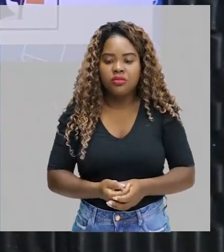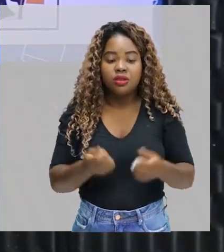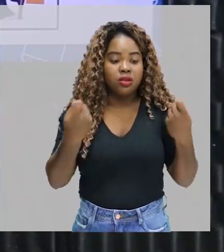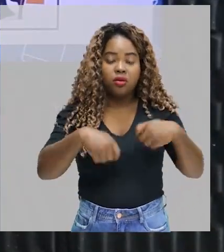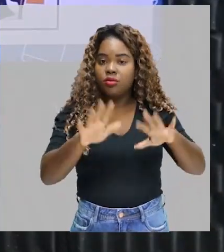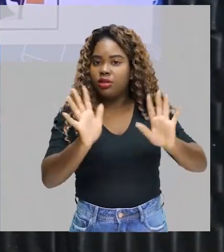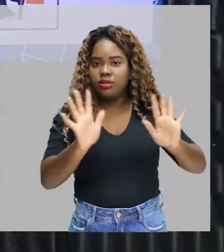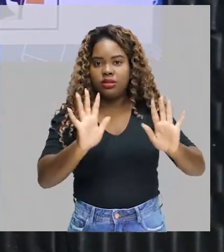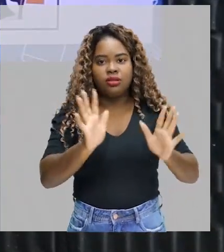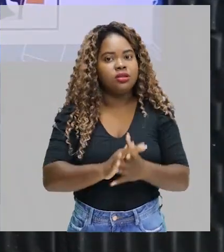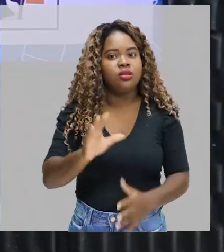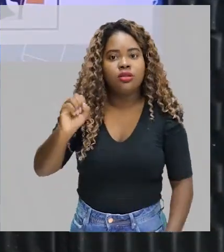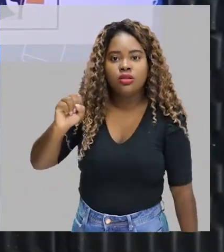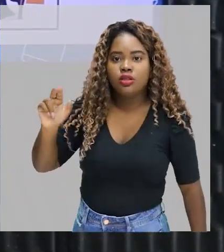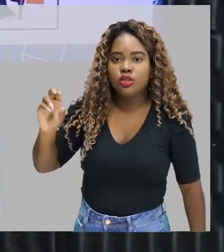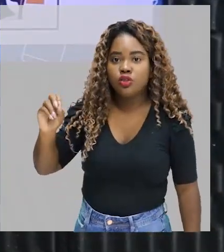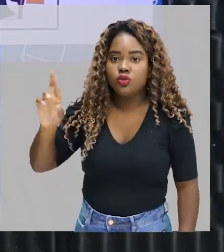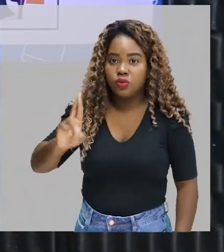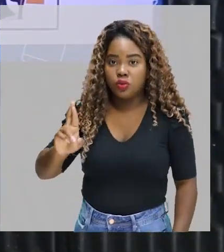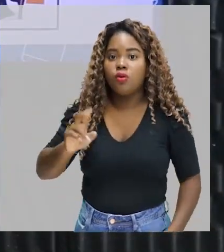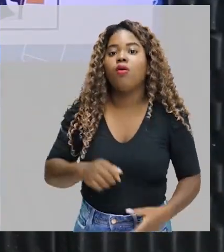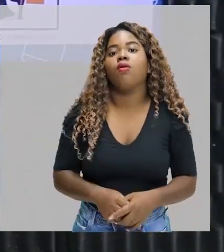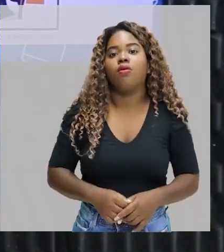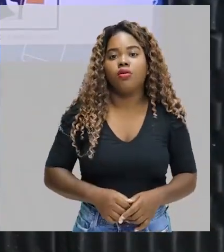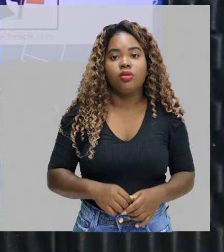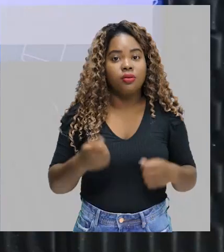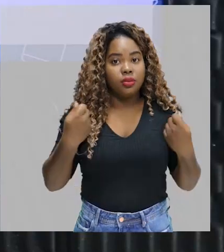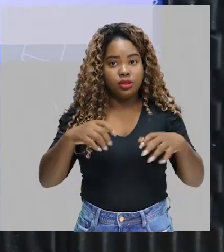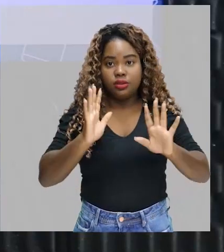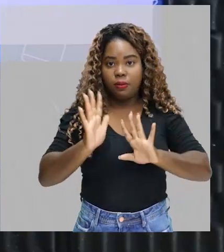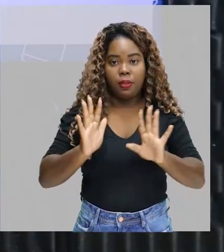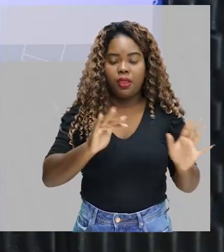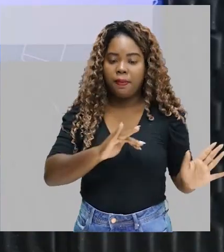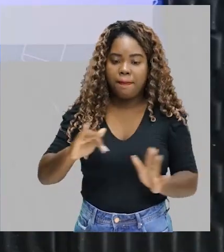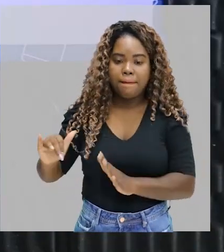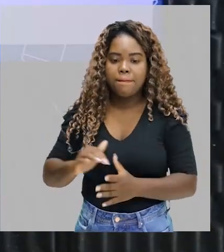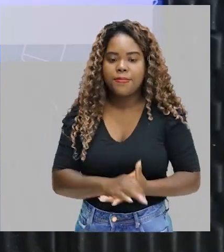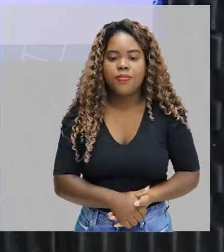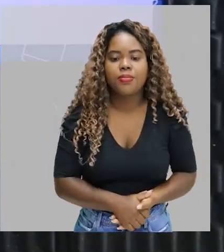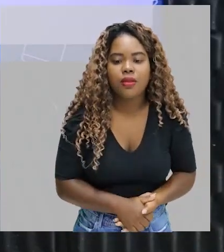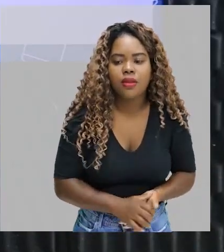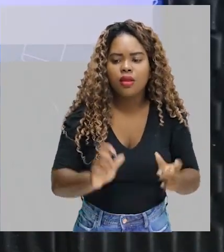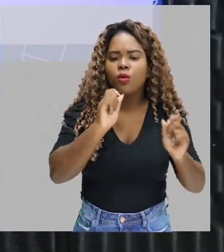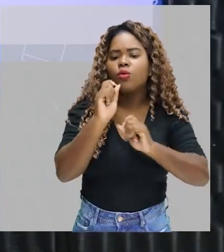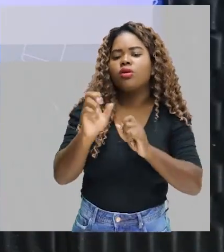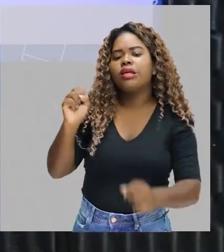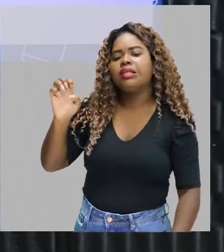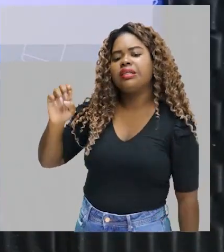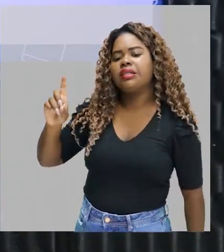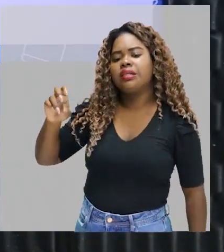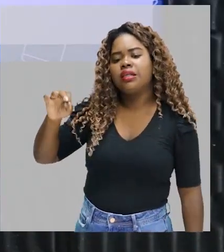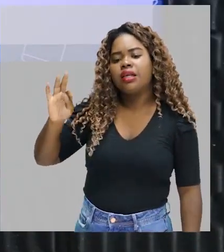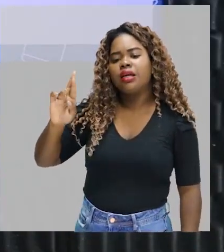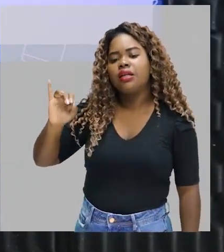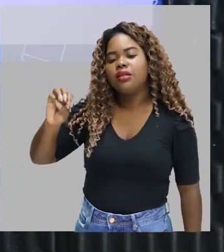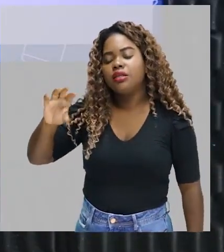as funções vitais dele estar ali funcionando, tá? Então, o que seria sedentarismo?